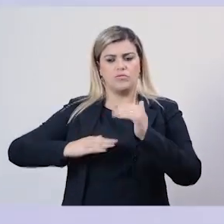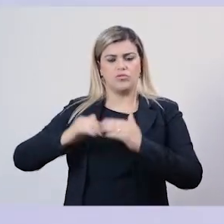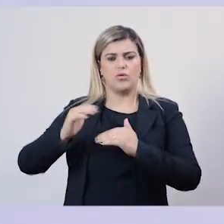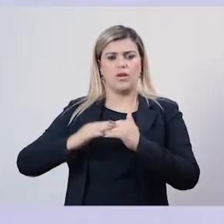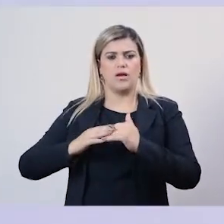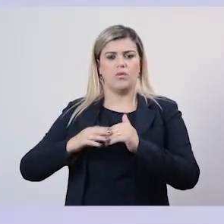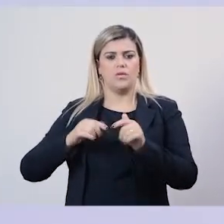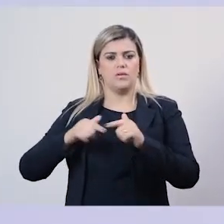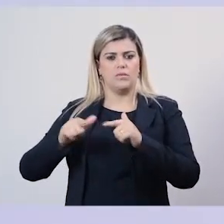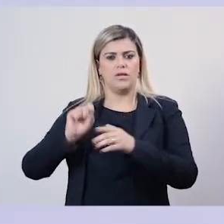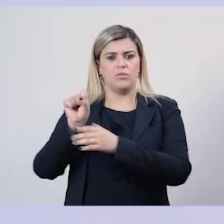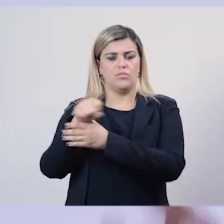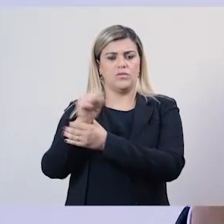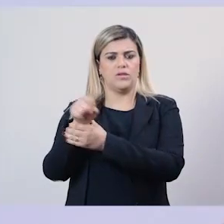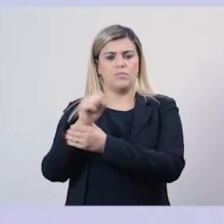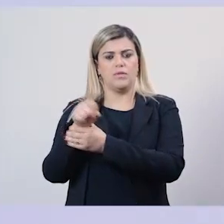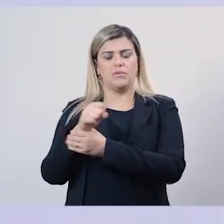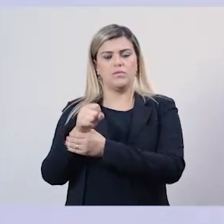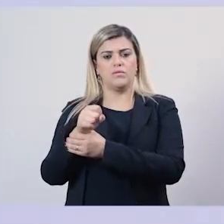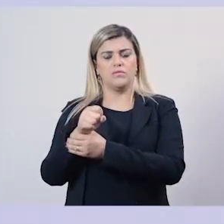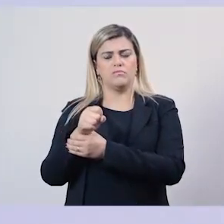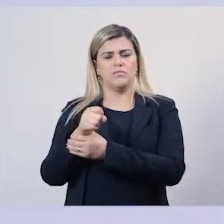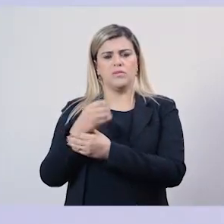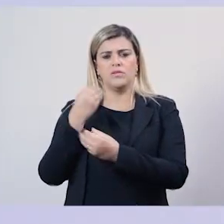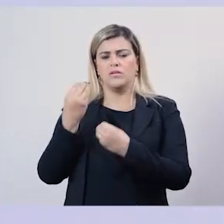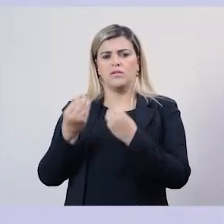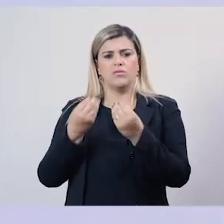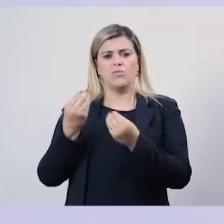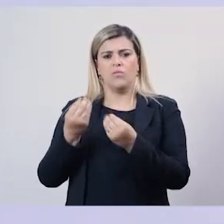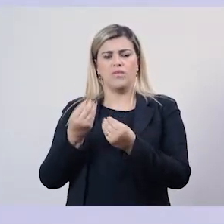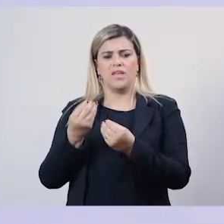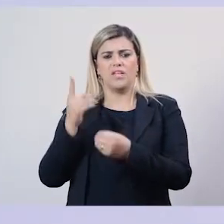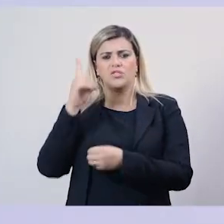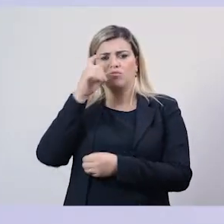logo nesse início, quais eram as principais dificuldades,